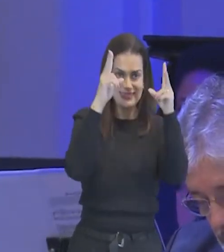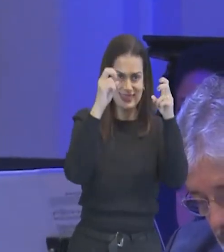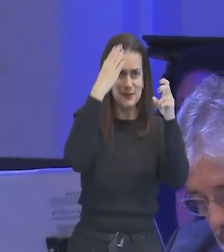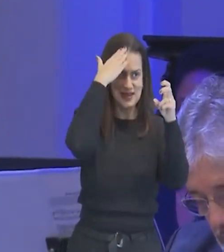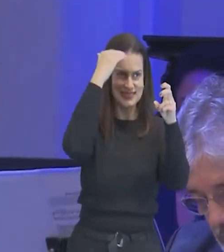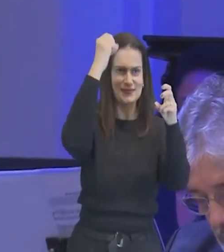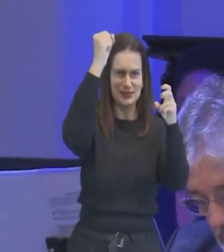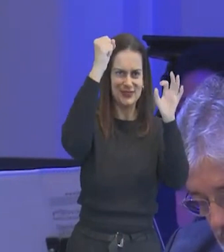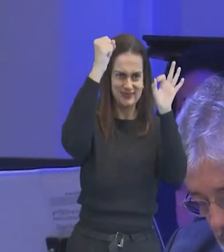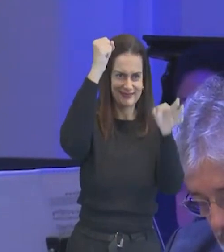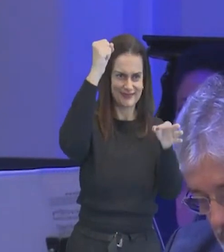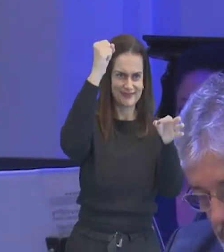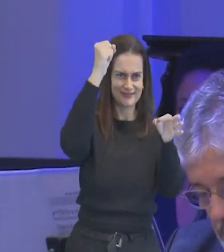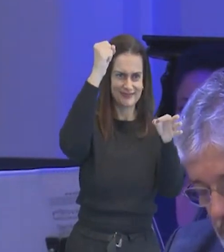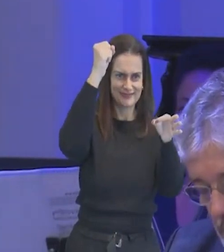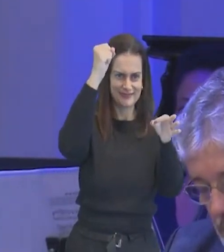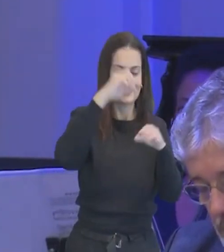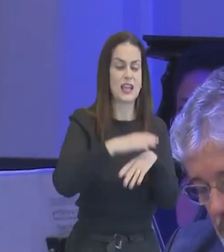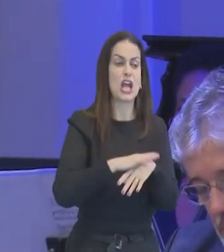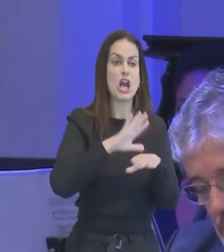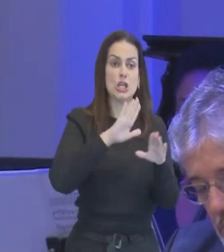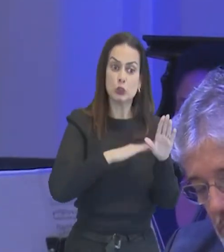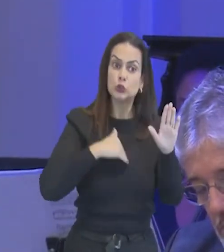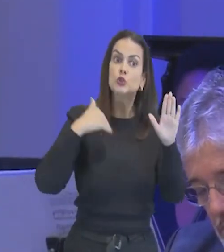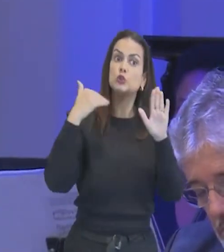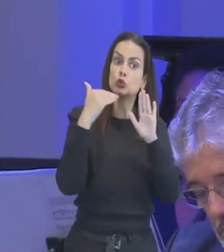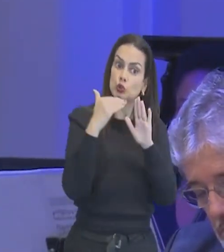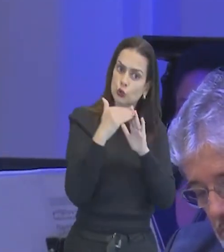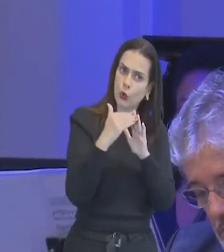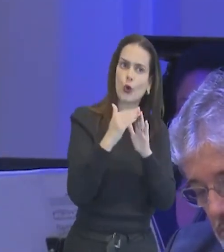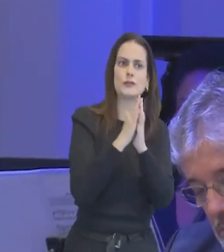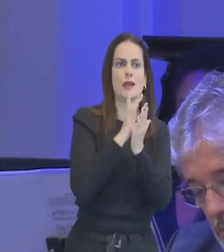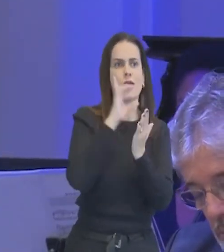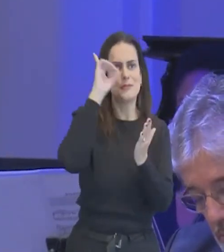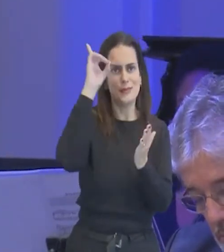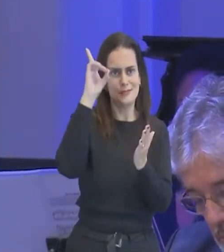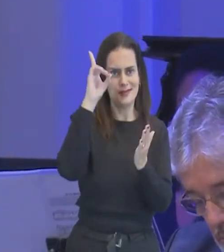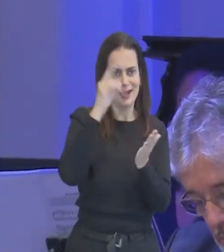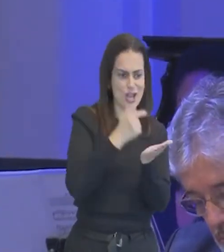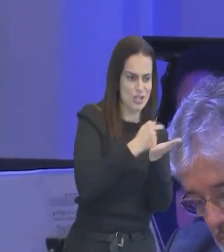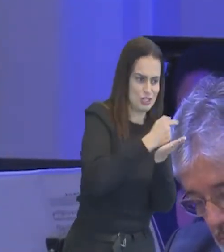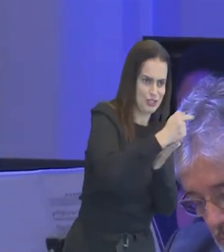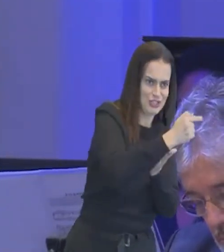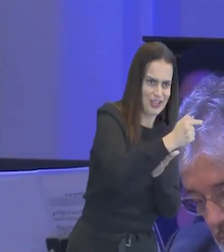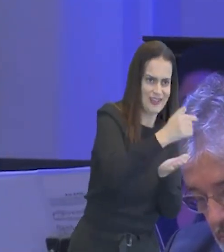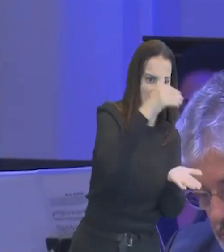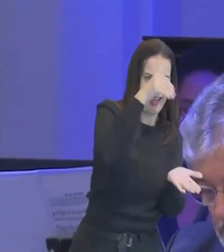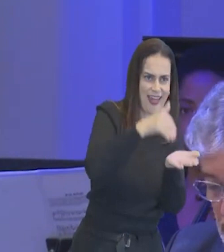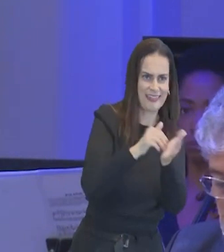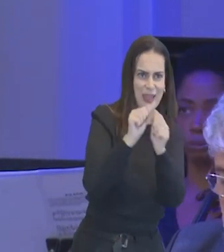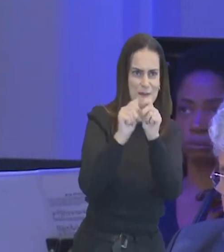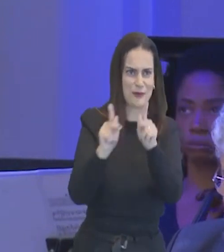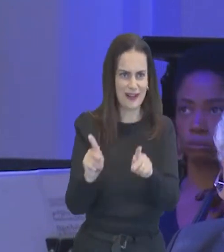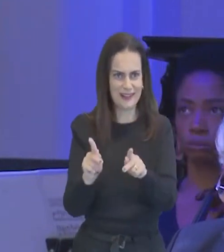e eu diria mais, toda a Bíblia de Gênesis a Apocalipse, é um livro que trata de sabedoria,